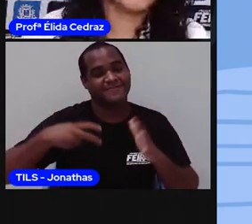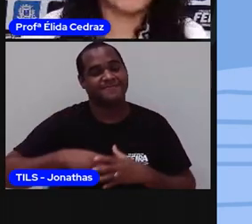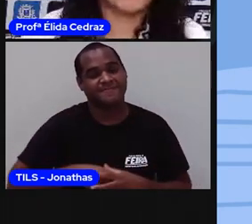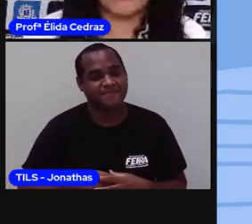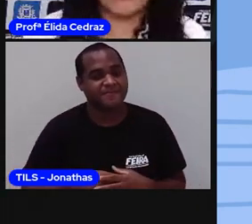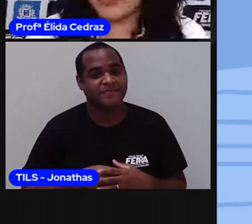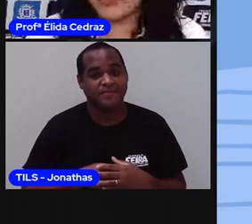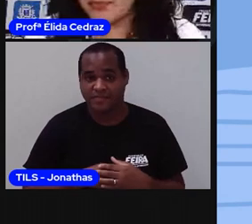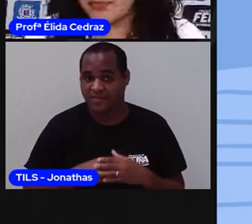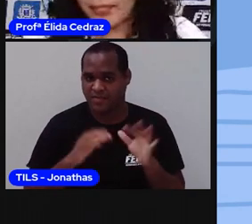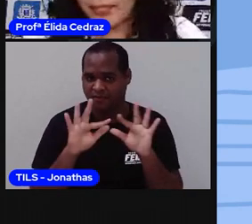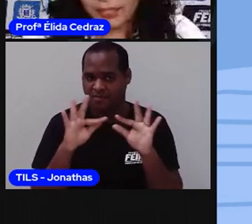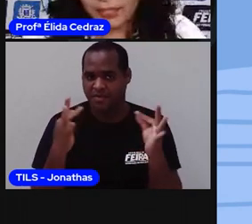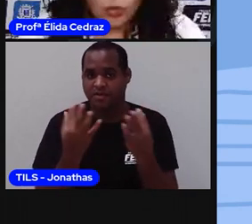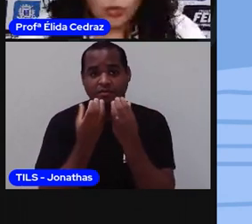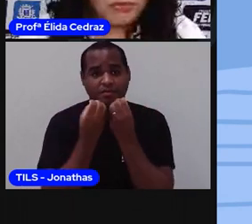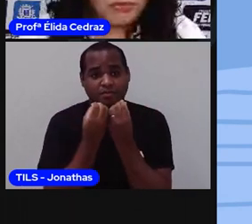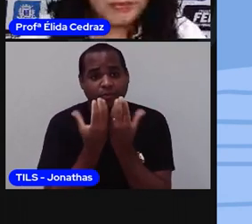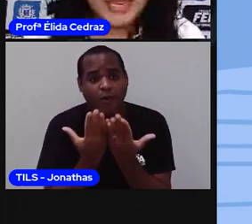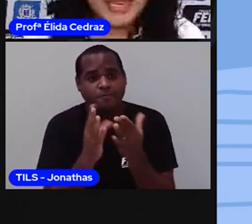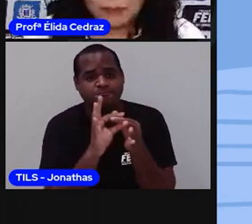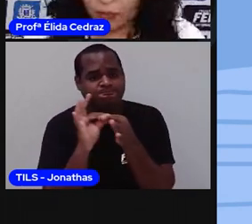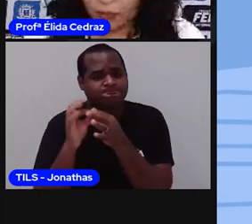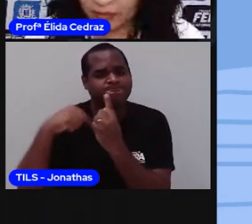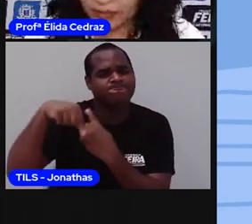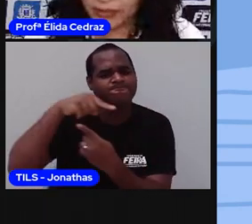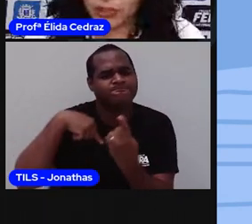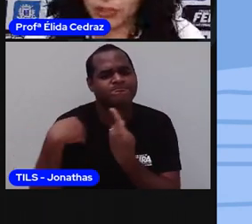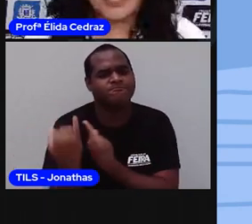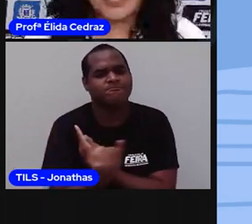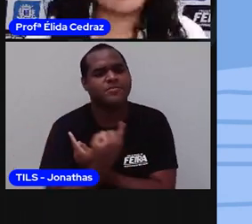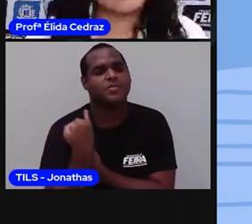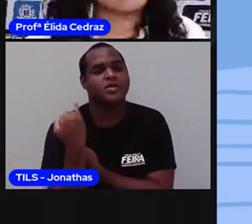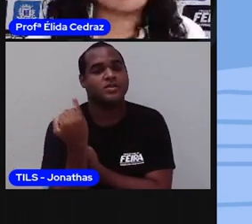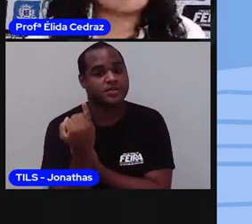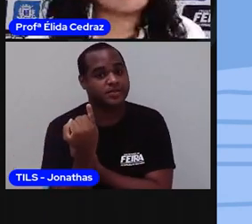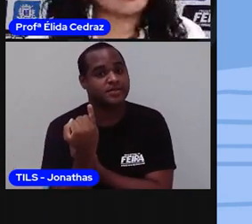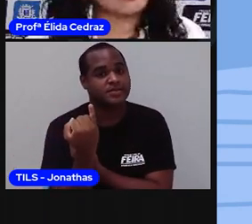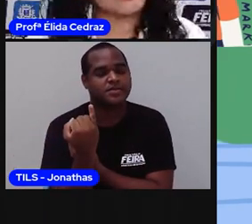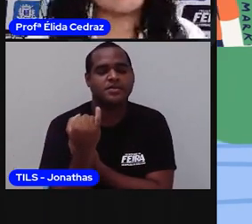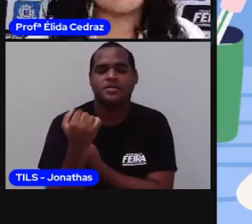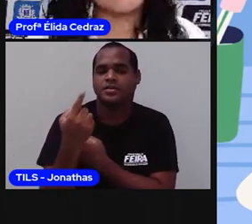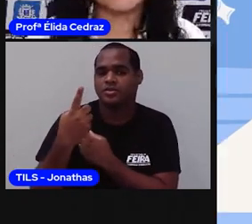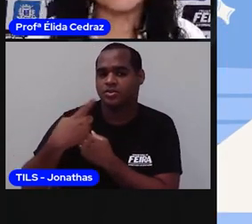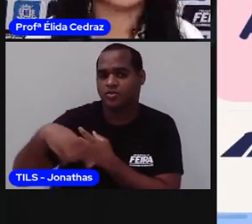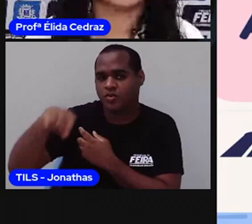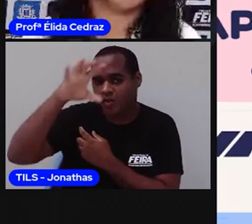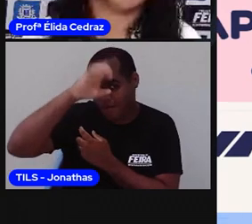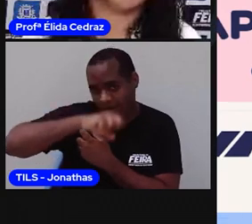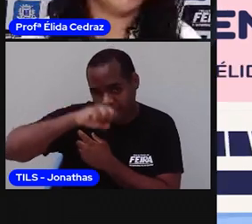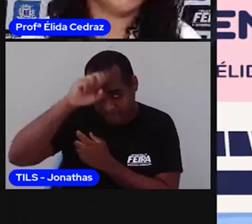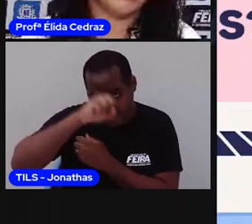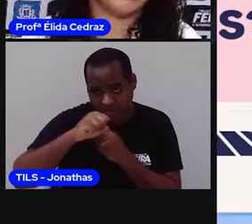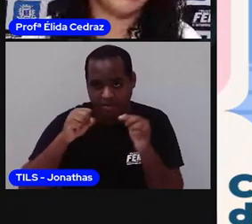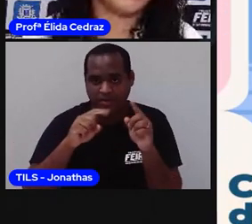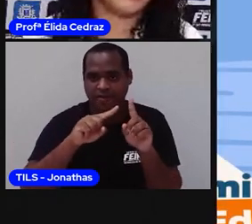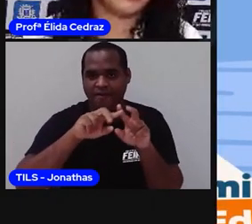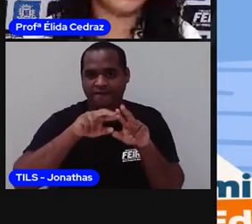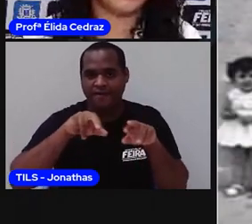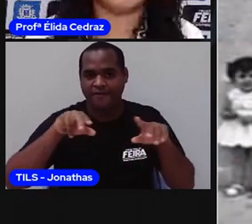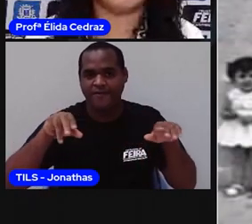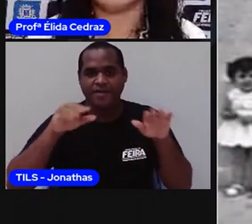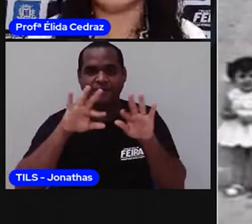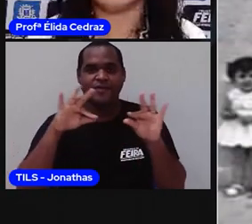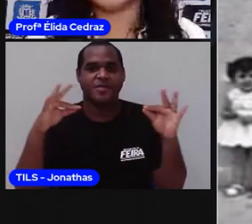como é bom para a família, como a família é importante. E nós aprendemos que existe vários formatos